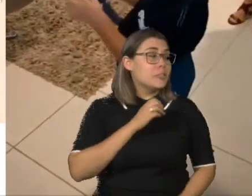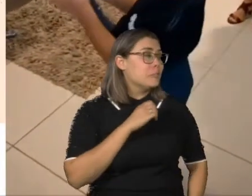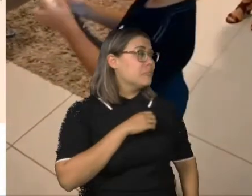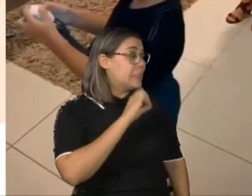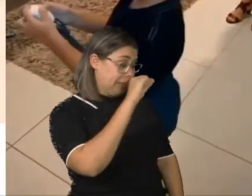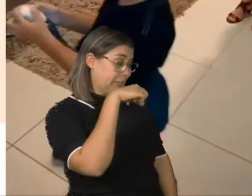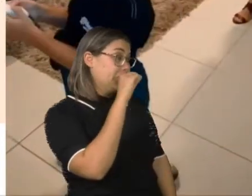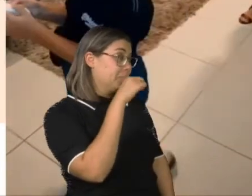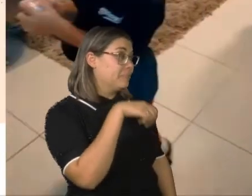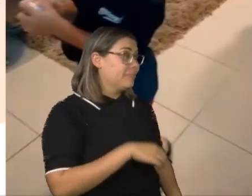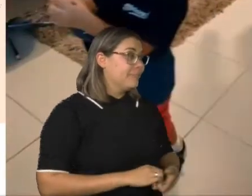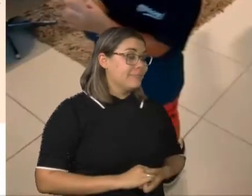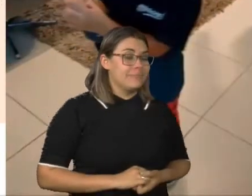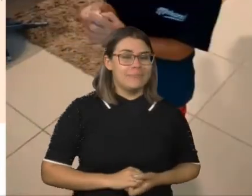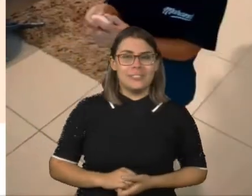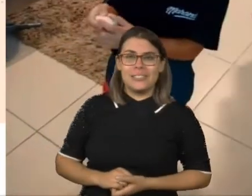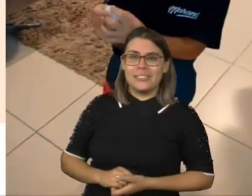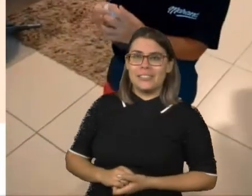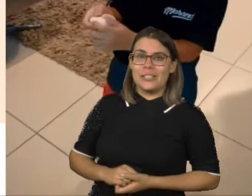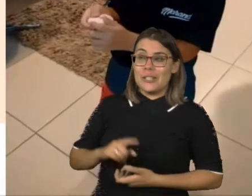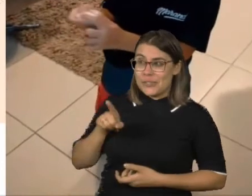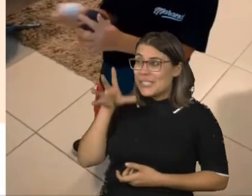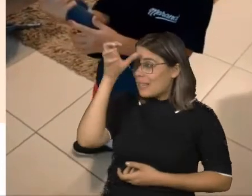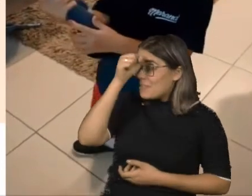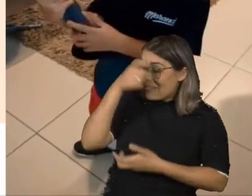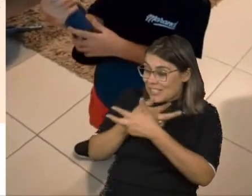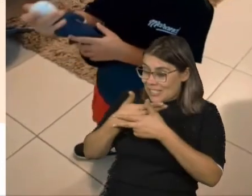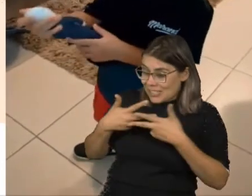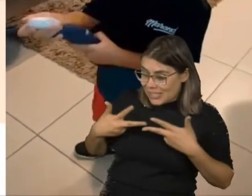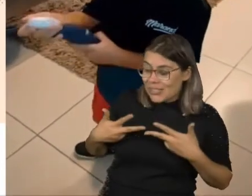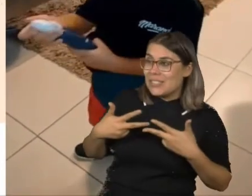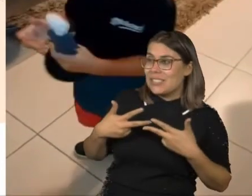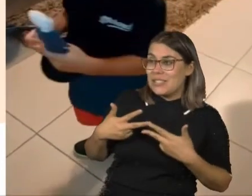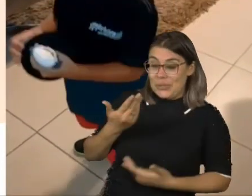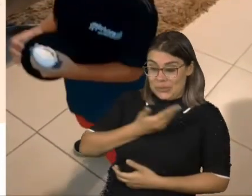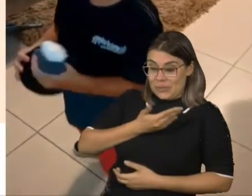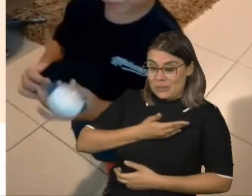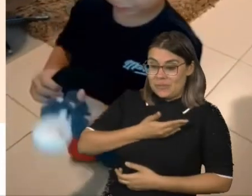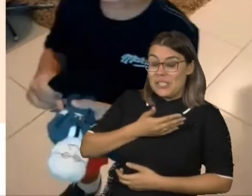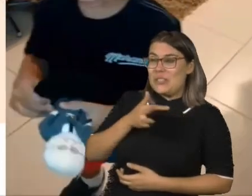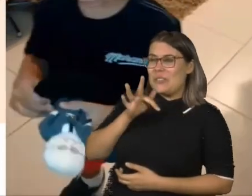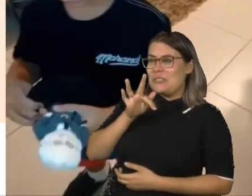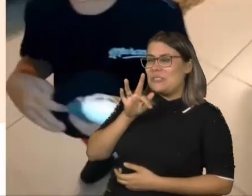A gente está aprendendo muita coisa com o Freud, né, Pedro? Mostra pro papai, o Freud.